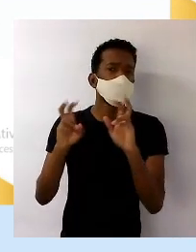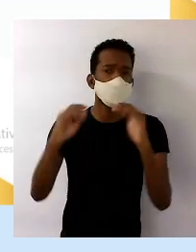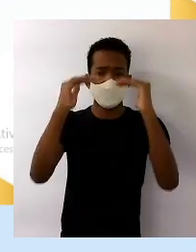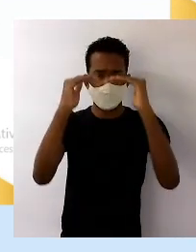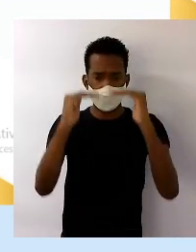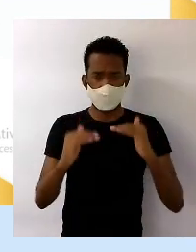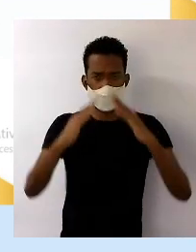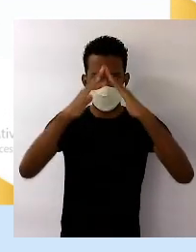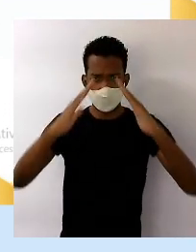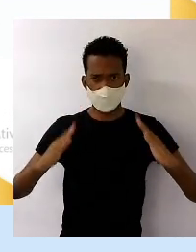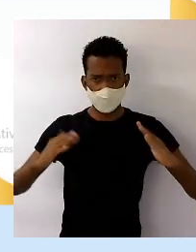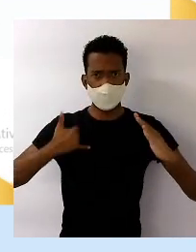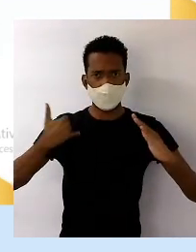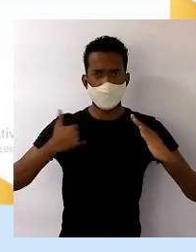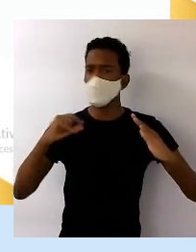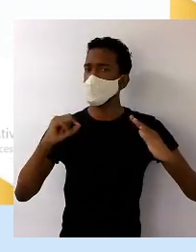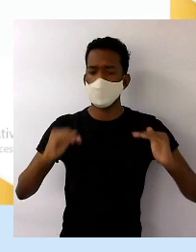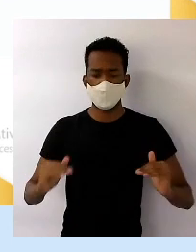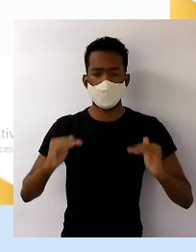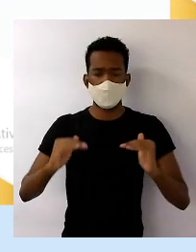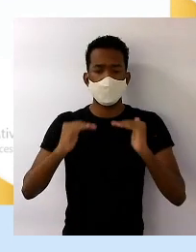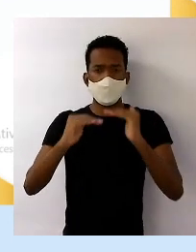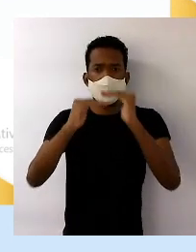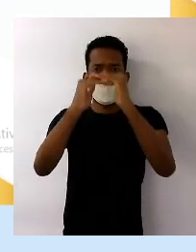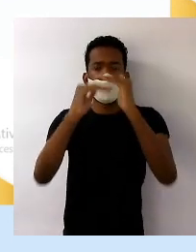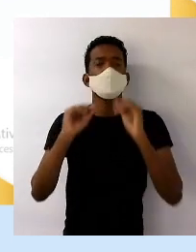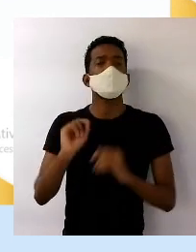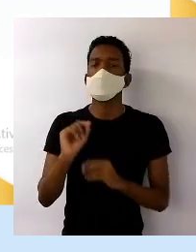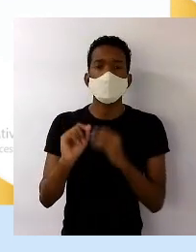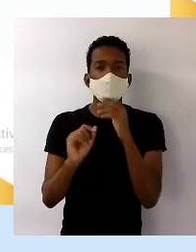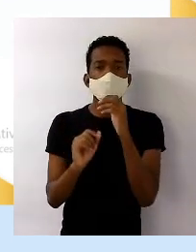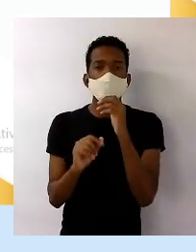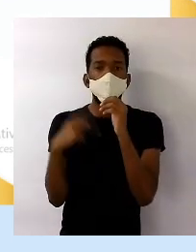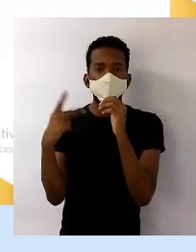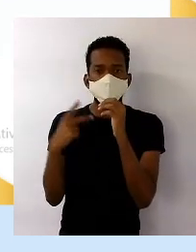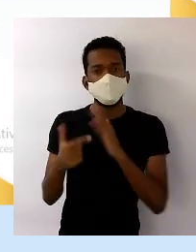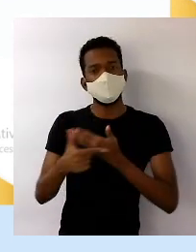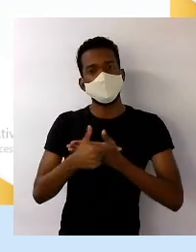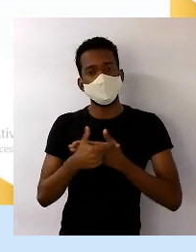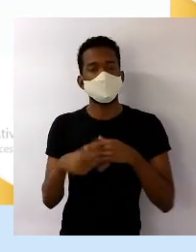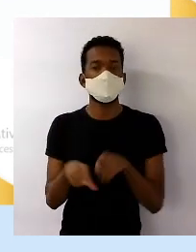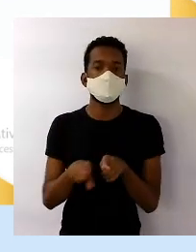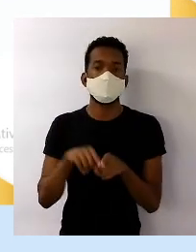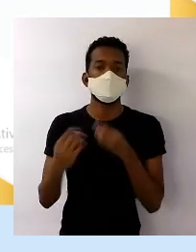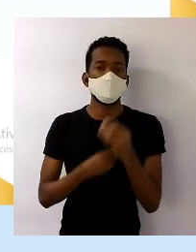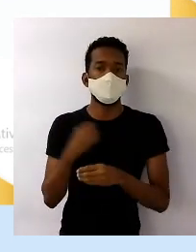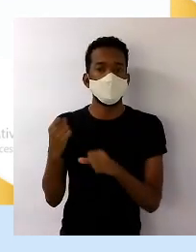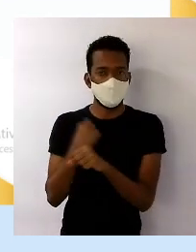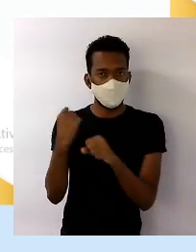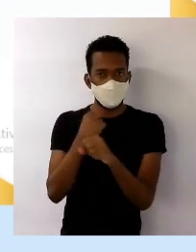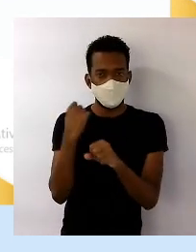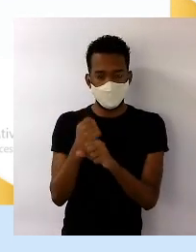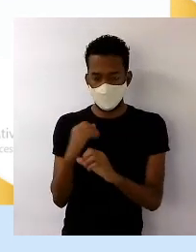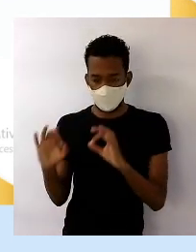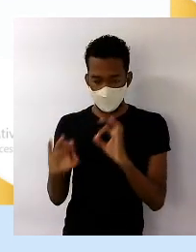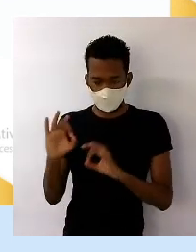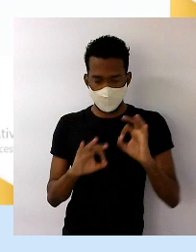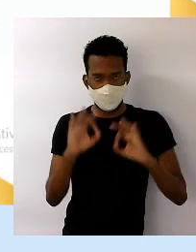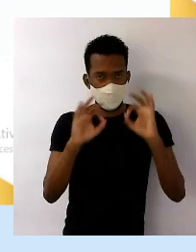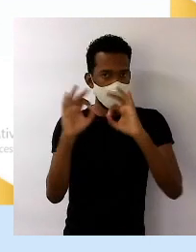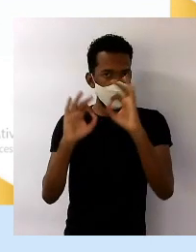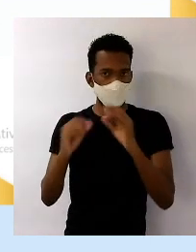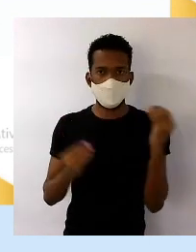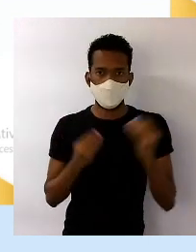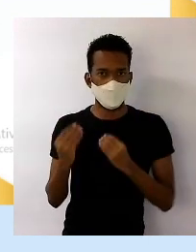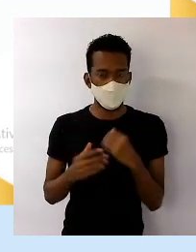o que ela tem, qual a função e como ela é feita, como ela é construída. O conceito